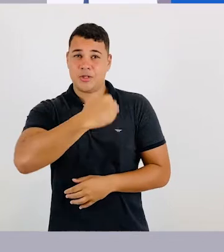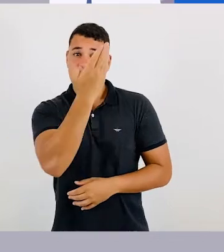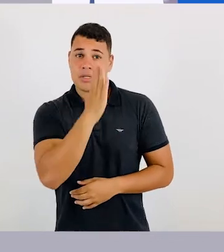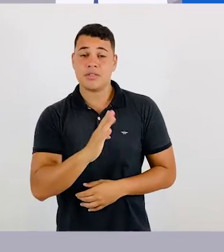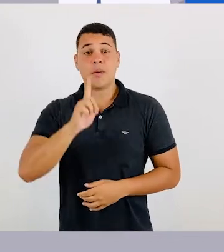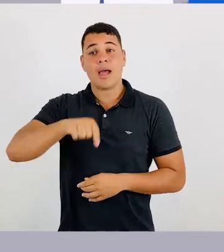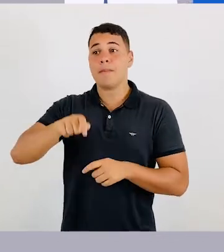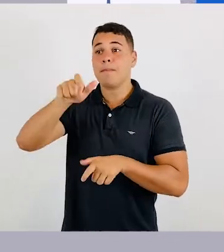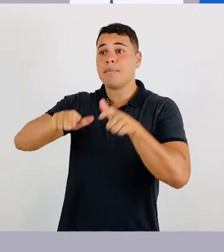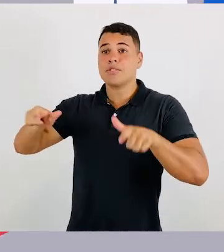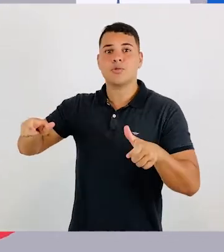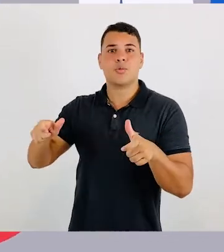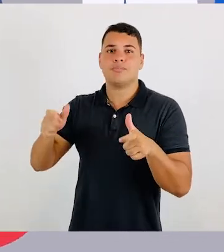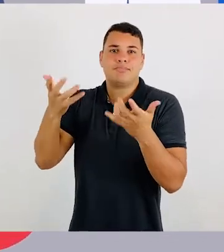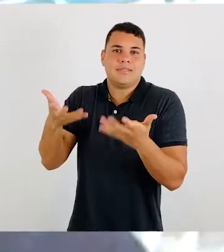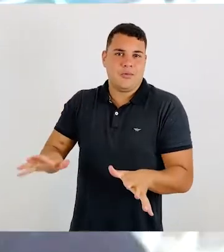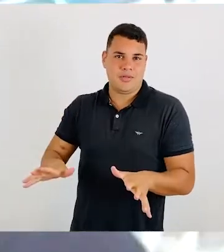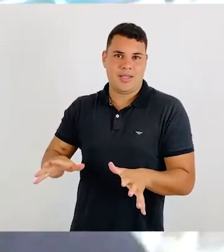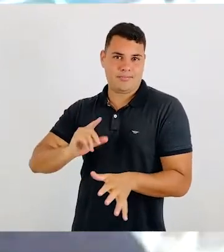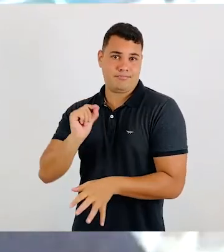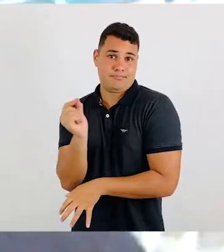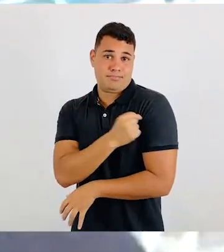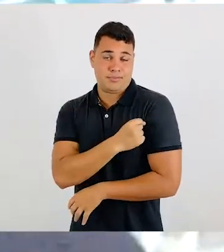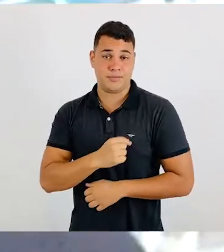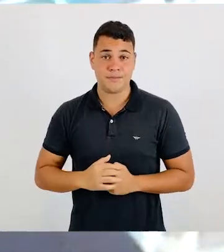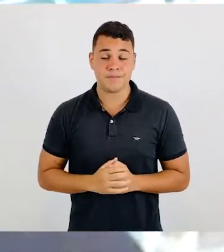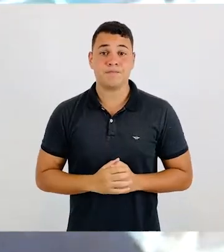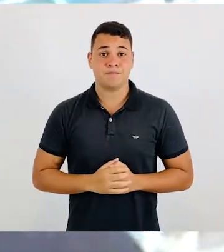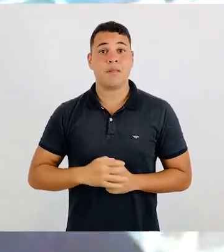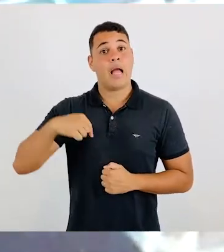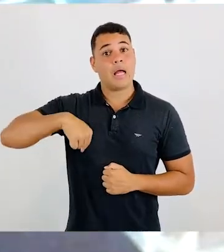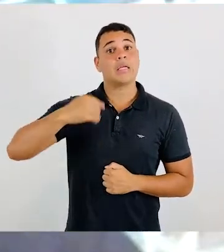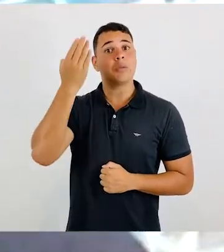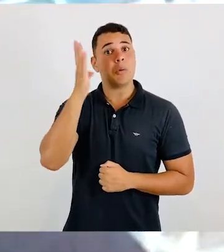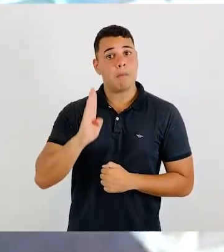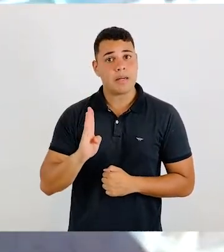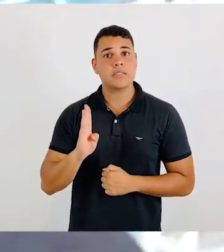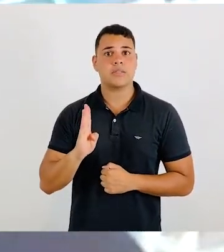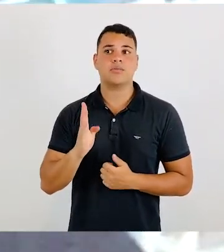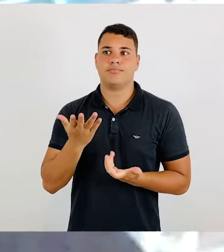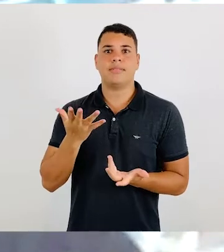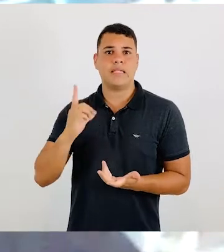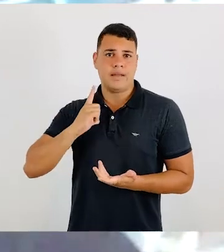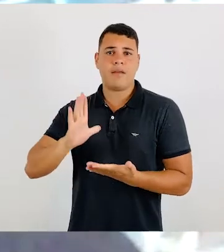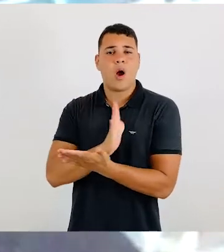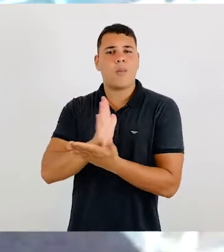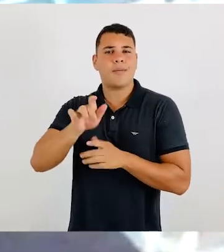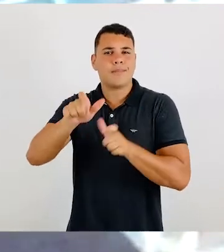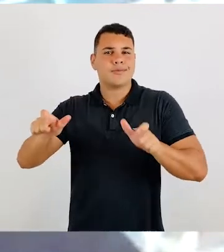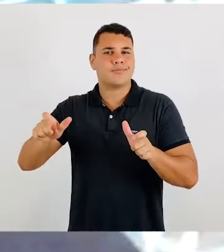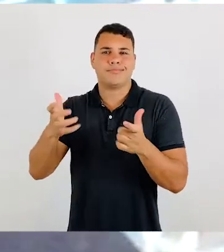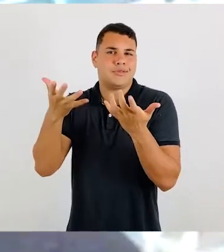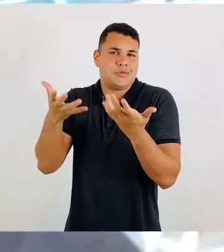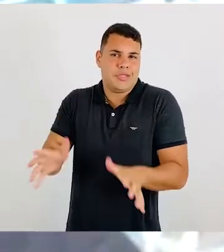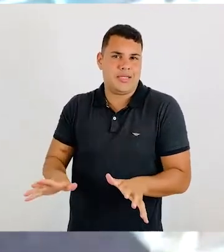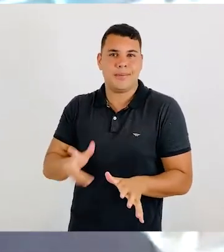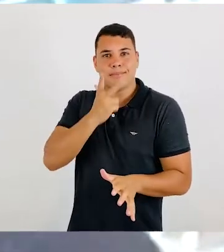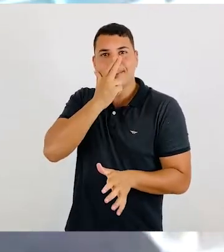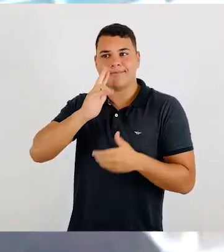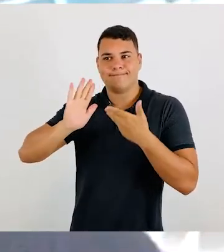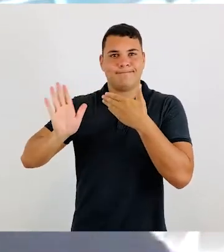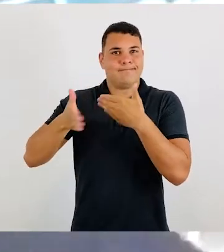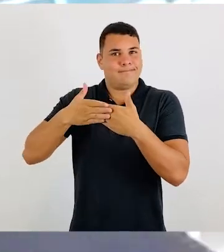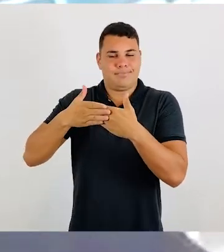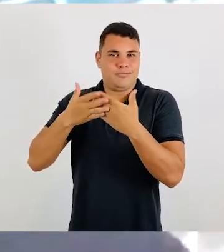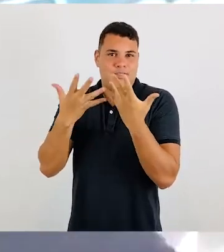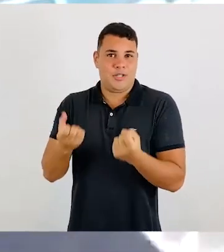são os movimentos antivacinas. Quando veio as vacinas, para toda a população teve esse processo de tentar desacreditar o imunizante.